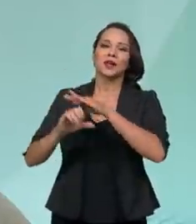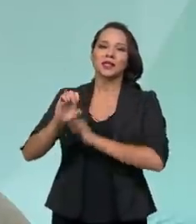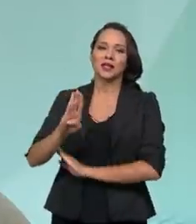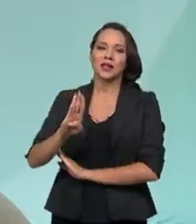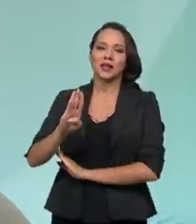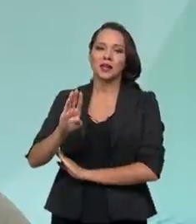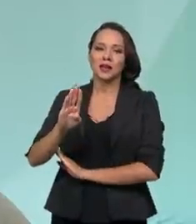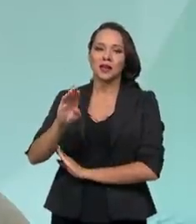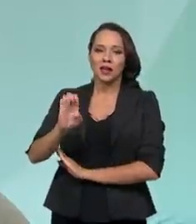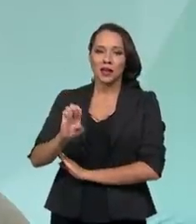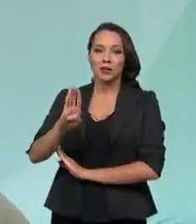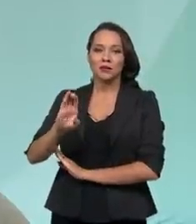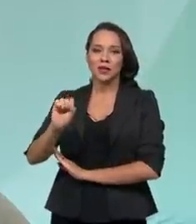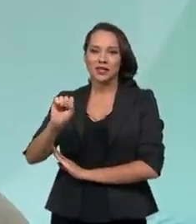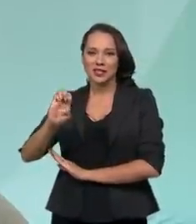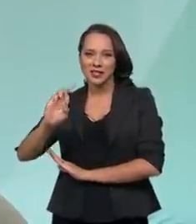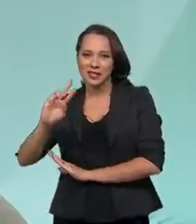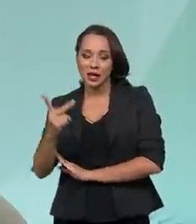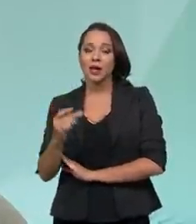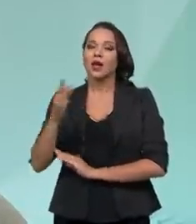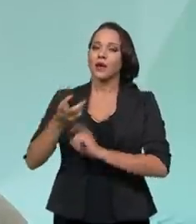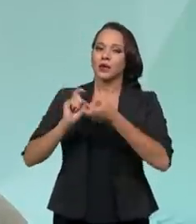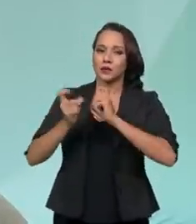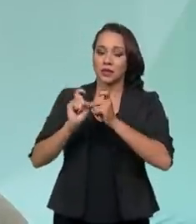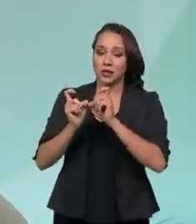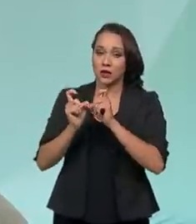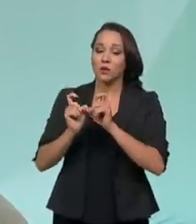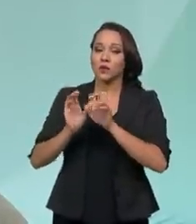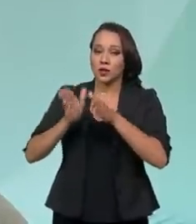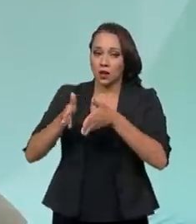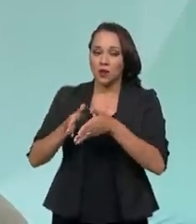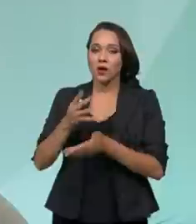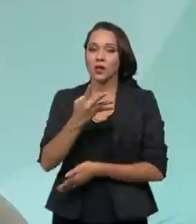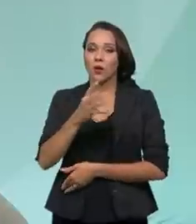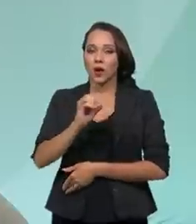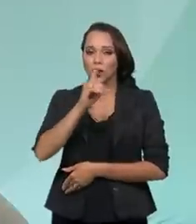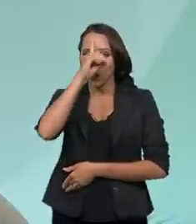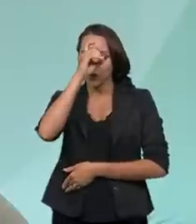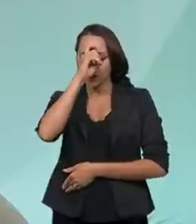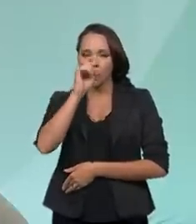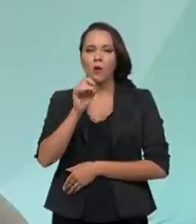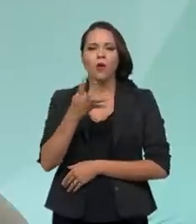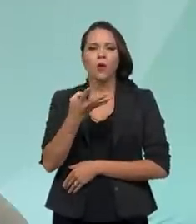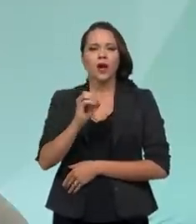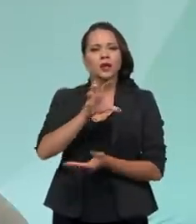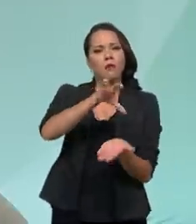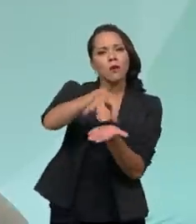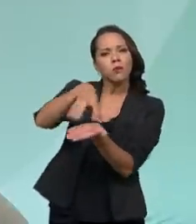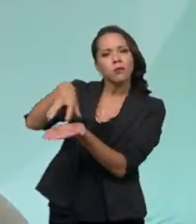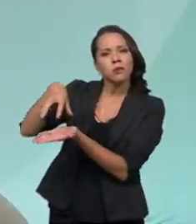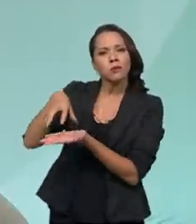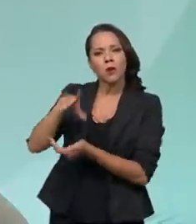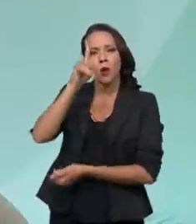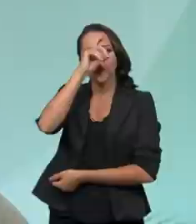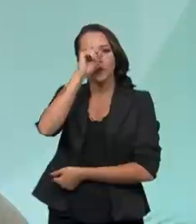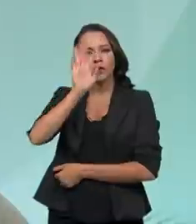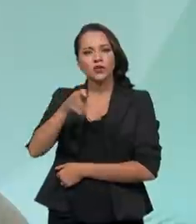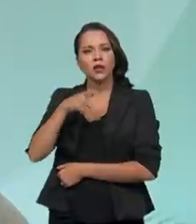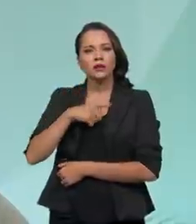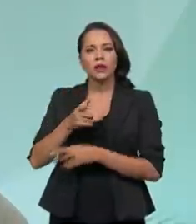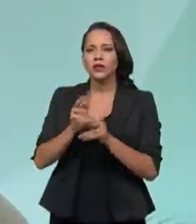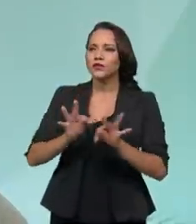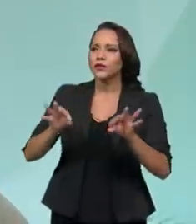que eu quero deixar bem claro. É uma administração central e 40 hospitais, 40 unidades hospitalares que estão